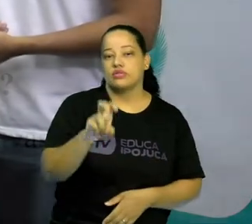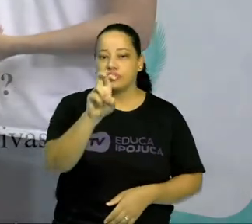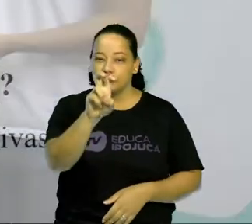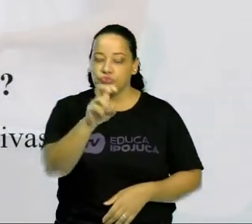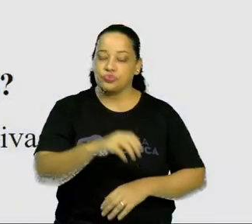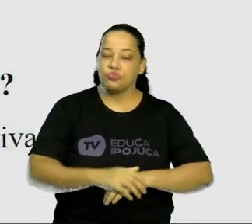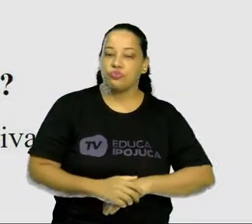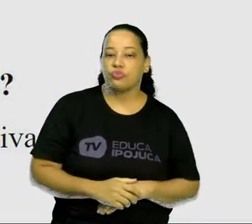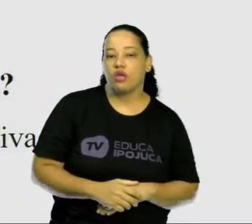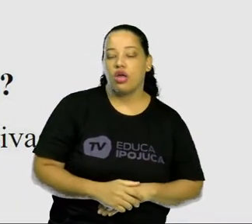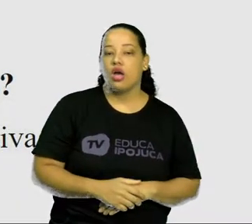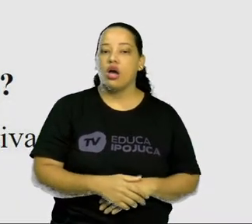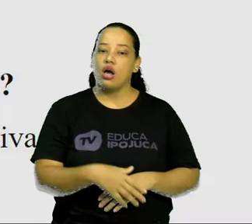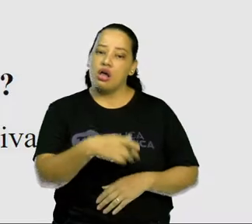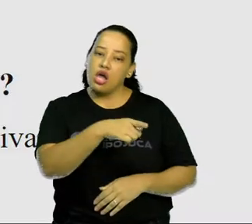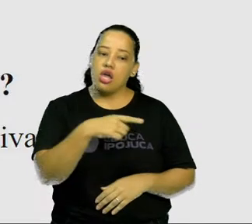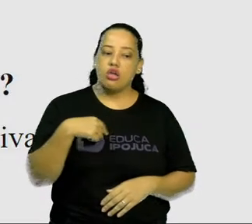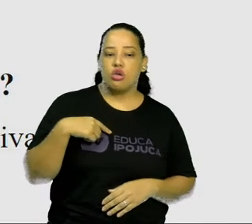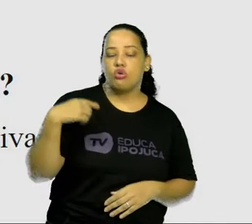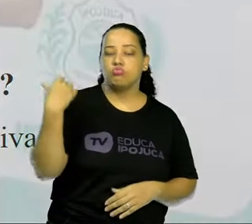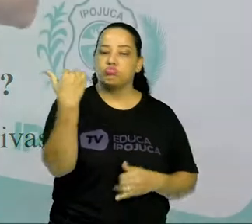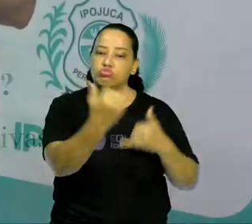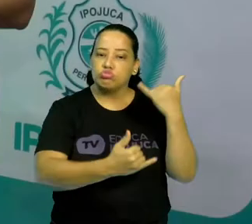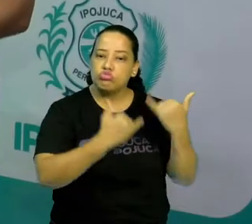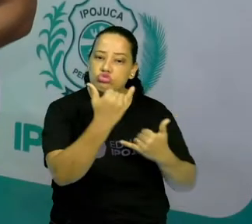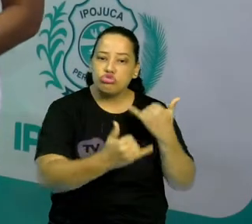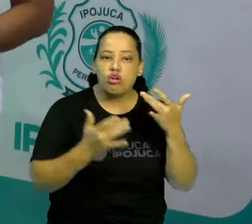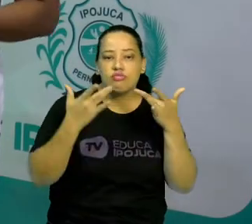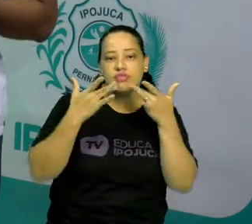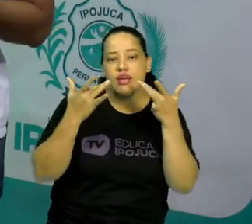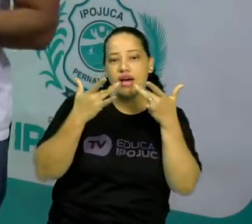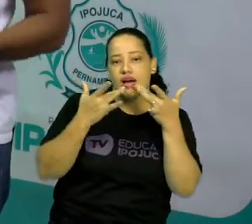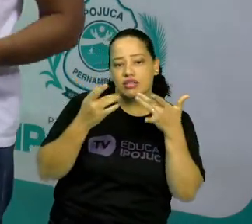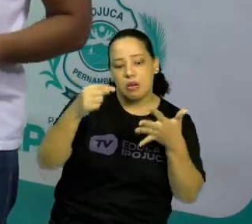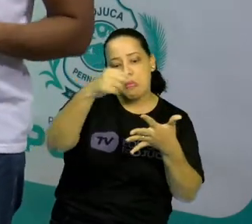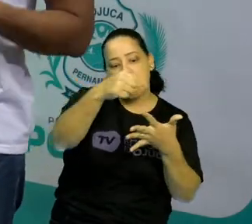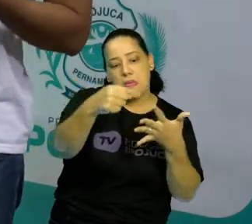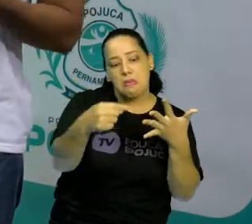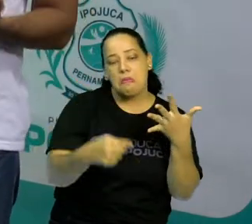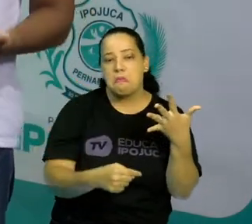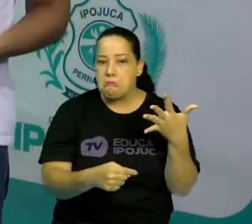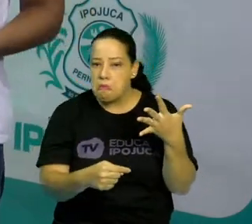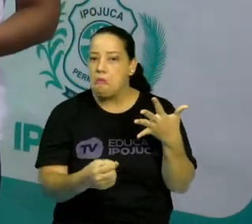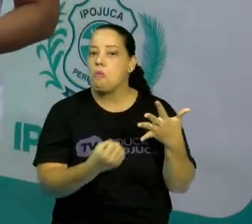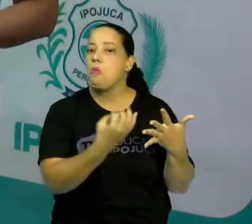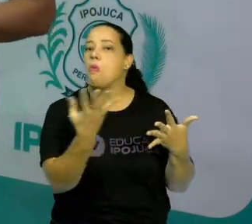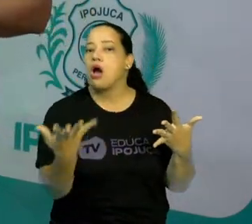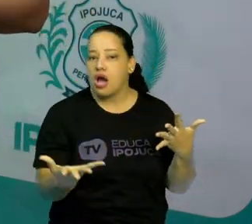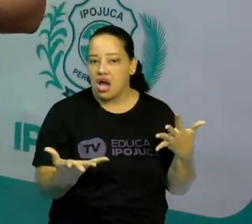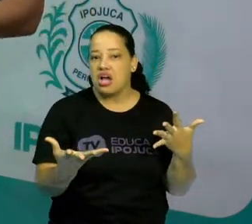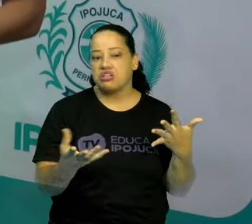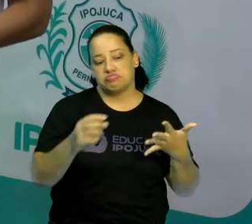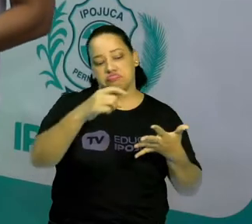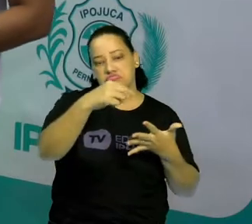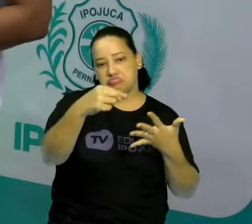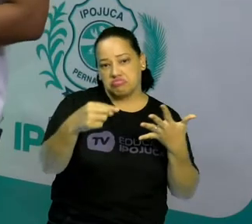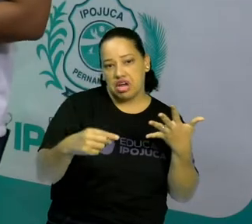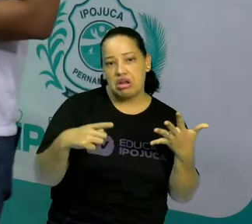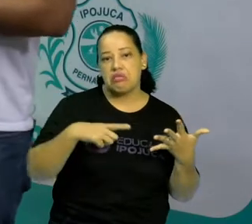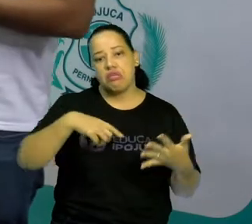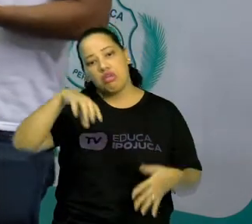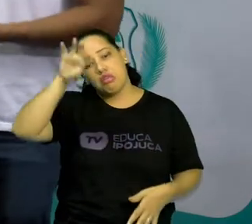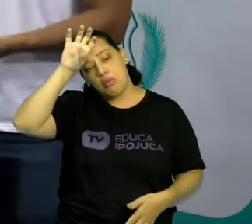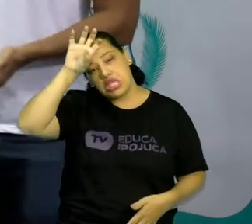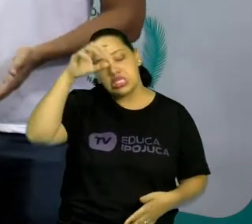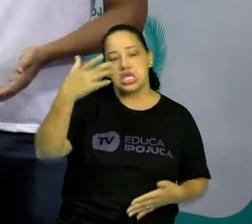são utilizadas nos jogos teatrais? E aí a gente tem a improvisação, a mímica, a pantomima, a dramatização,